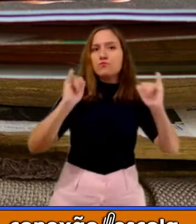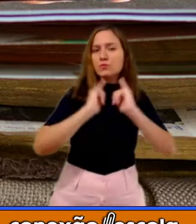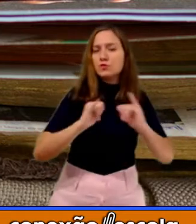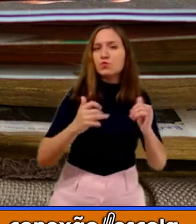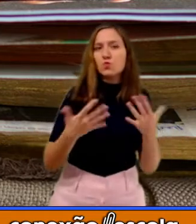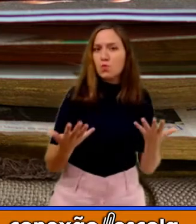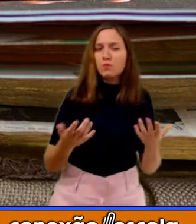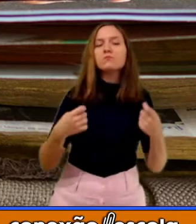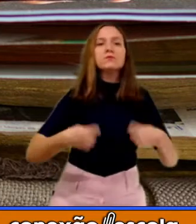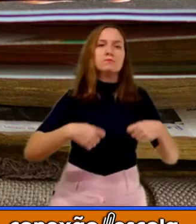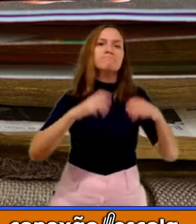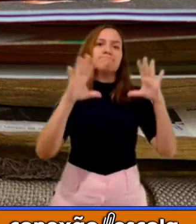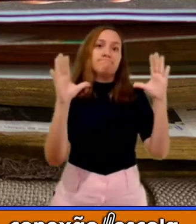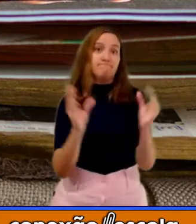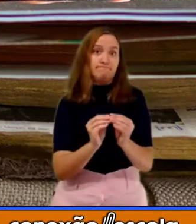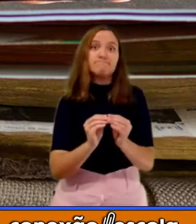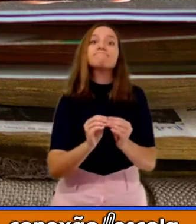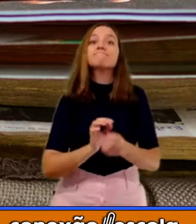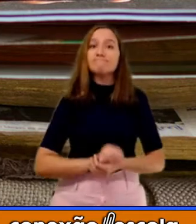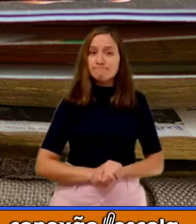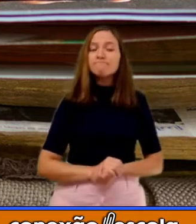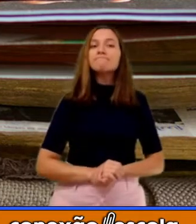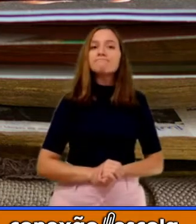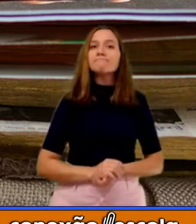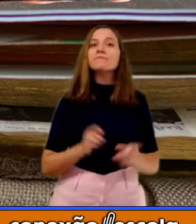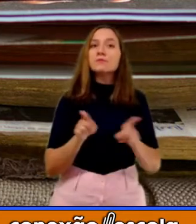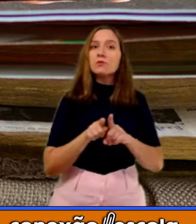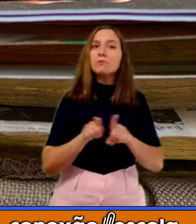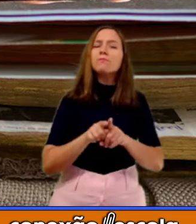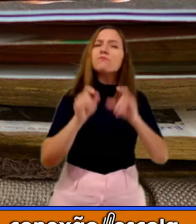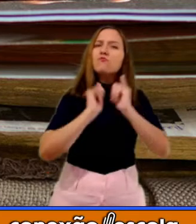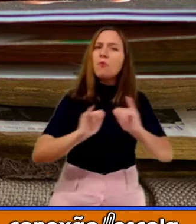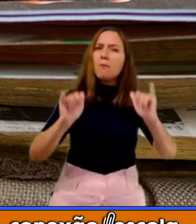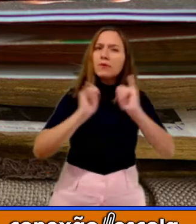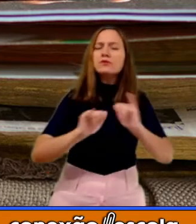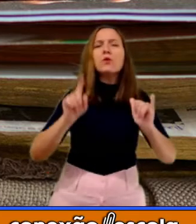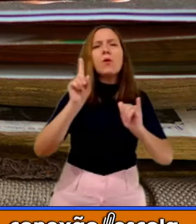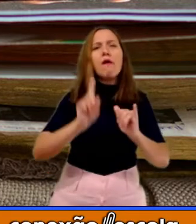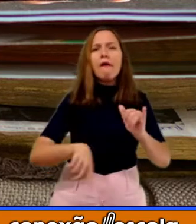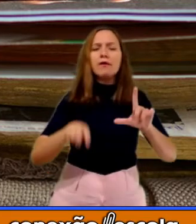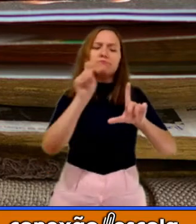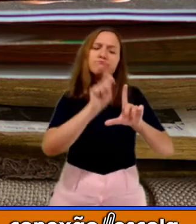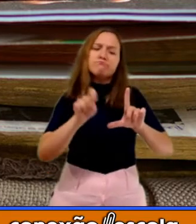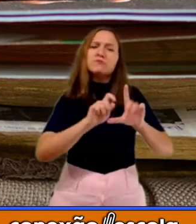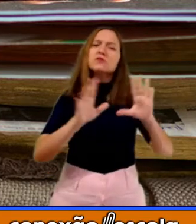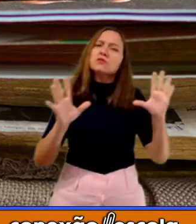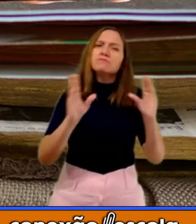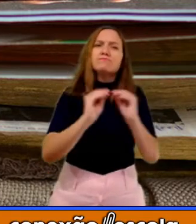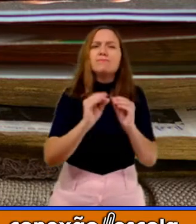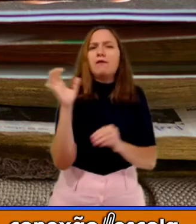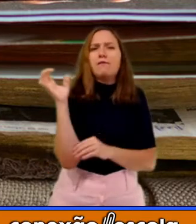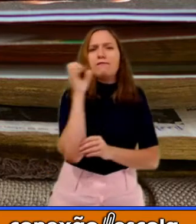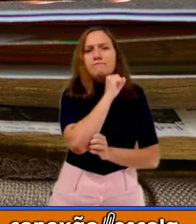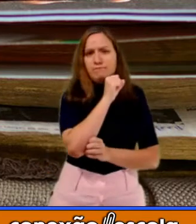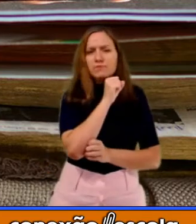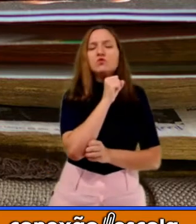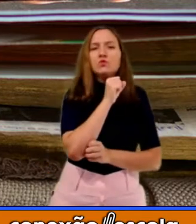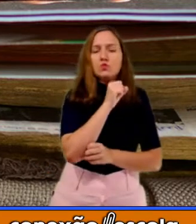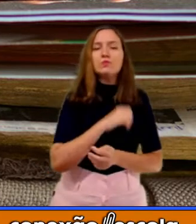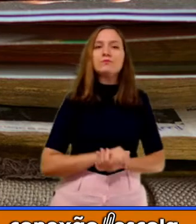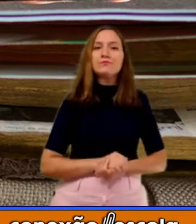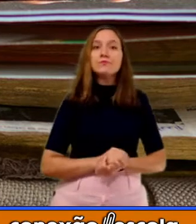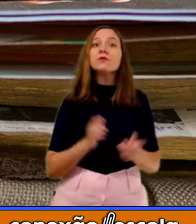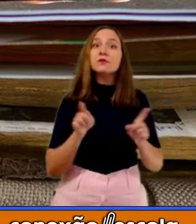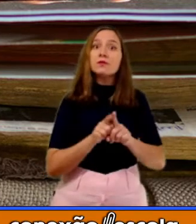disse anteriormente. Ela vai ser transmitida de uma forma bem sucinta e rápida. Ele inclui